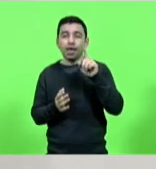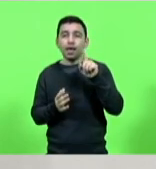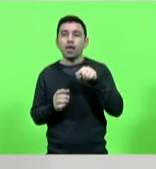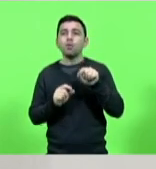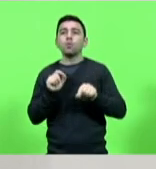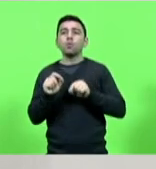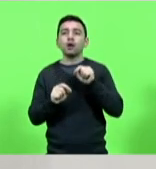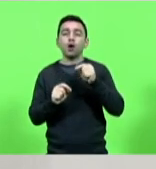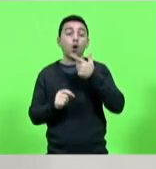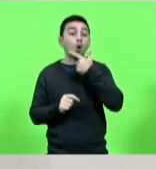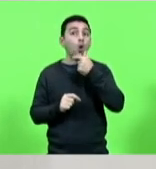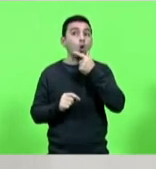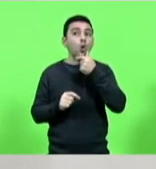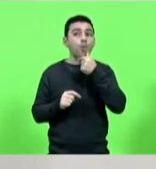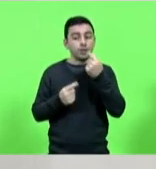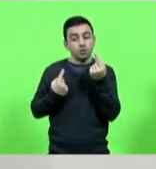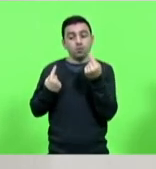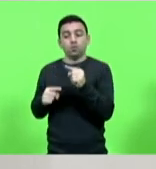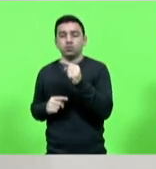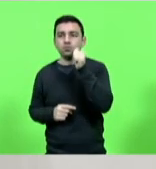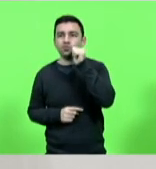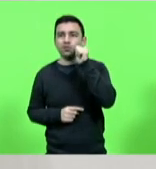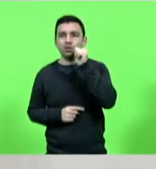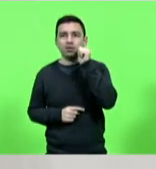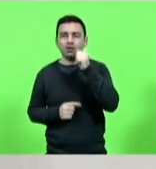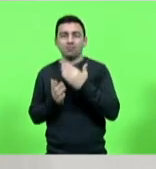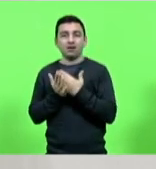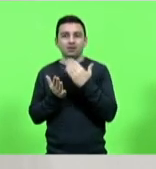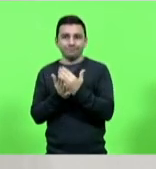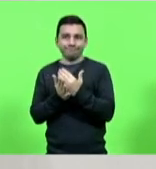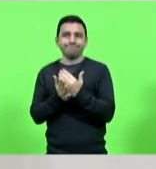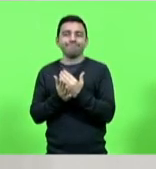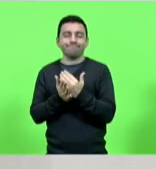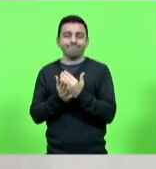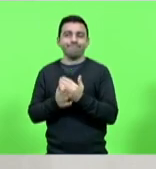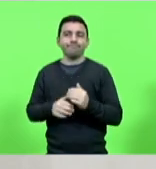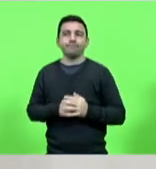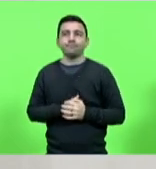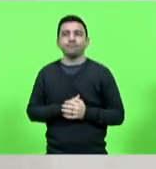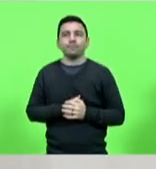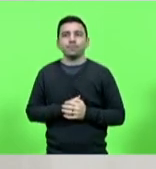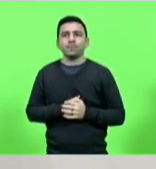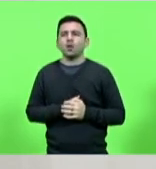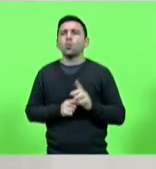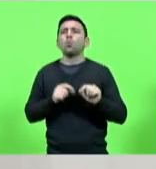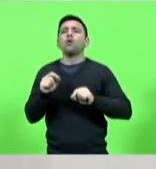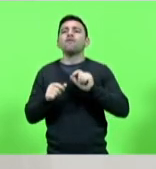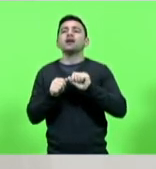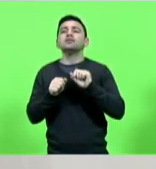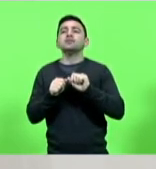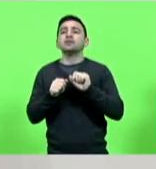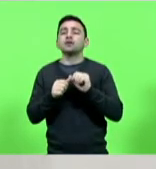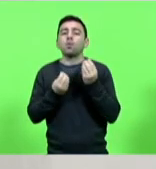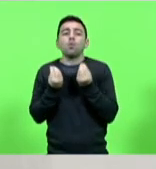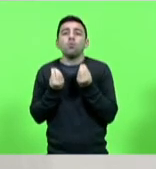de homens contra as mulheres. E o que nós podemos fazer nesse caso?